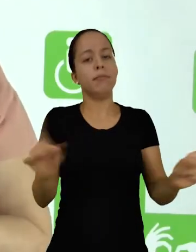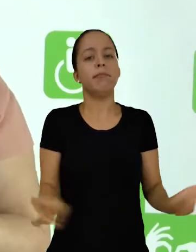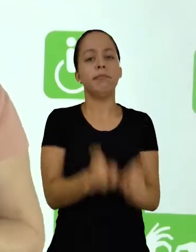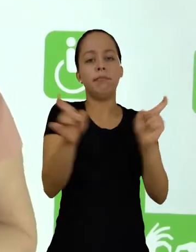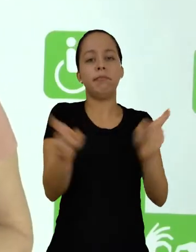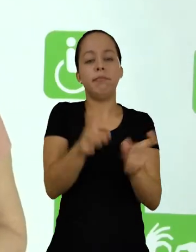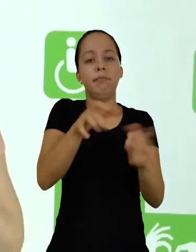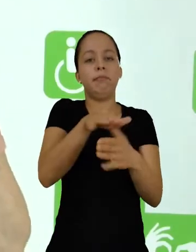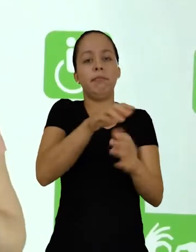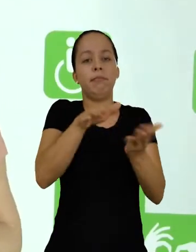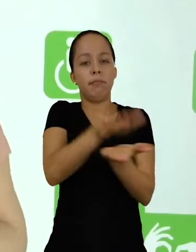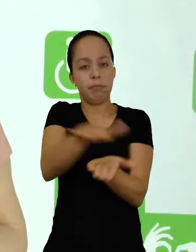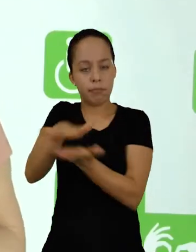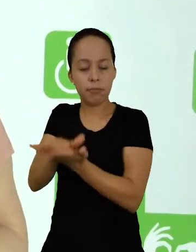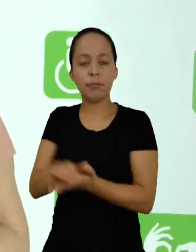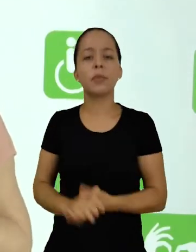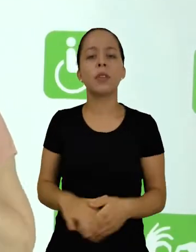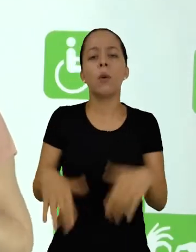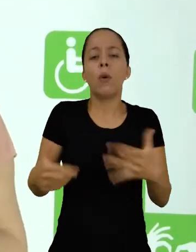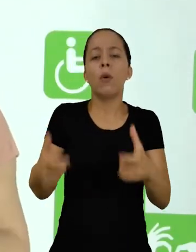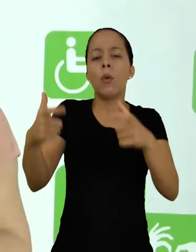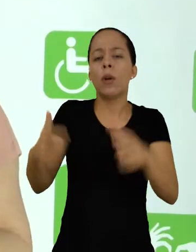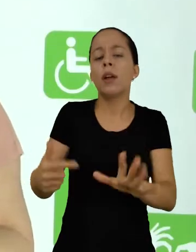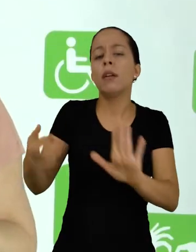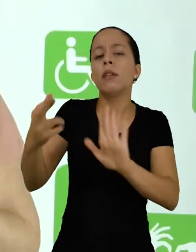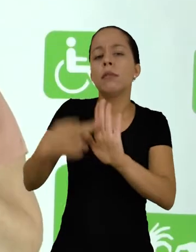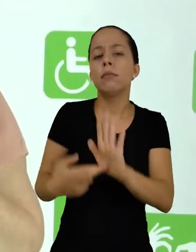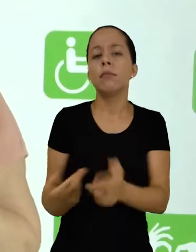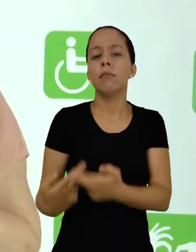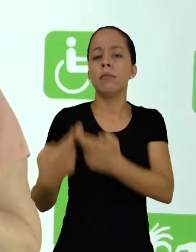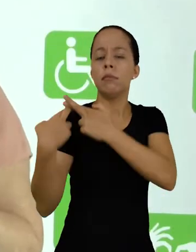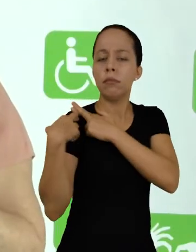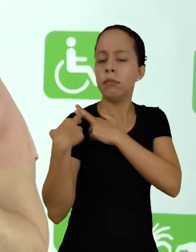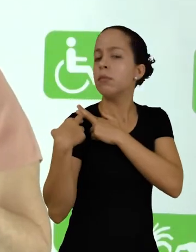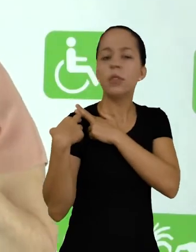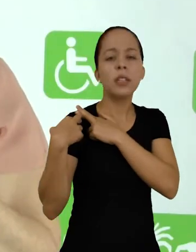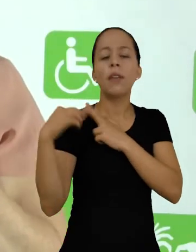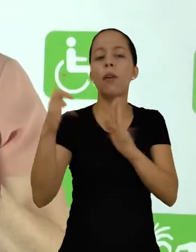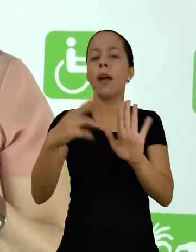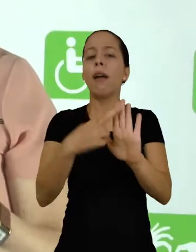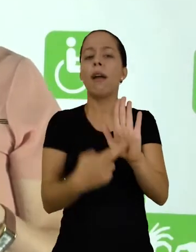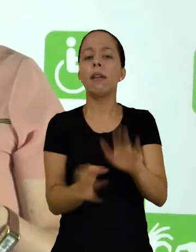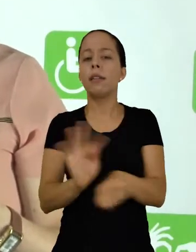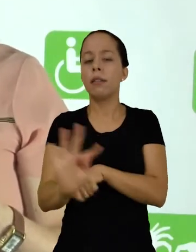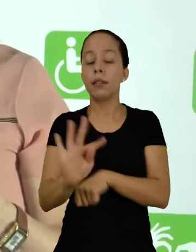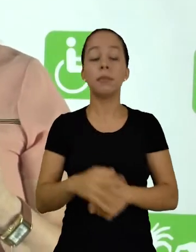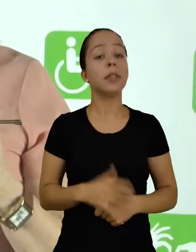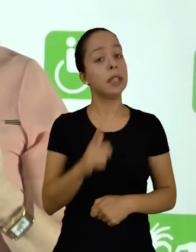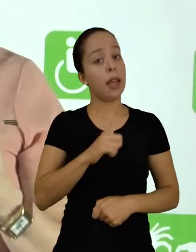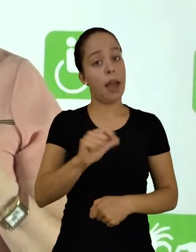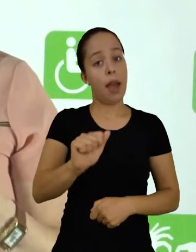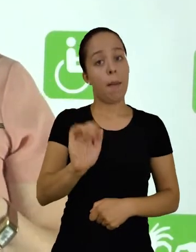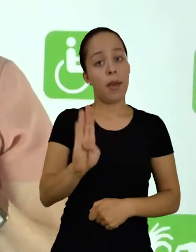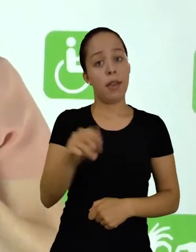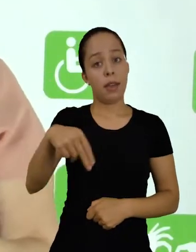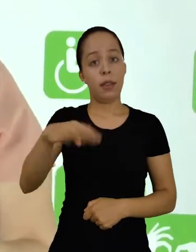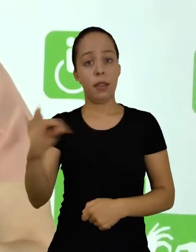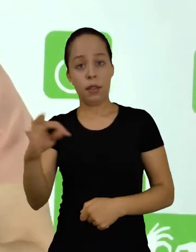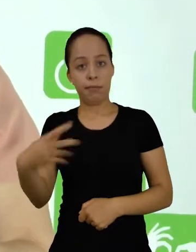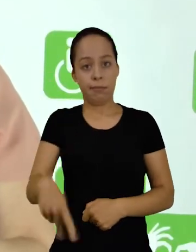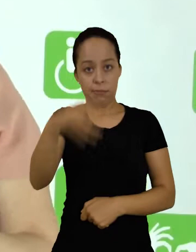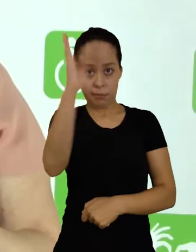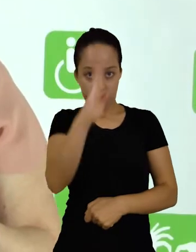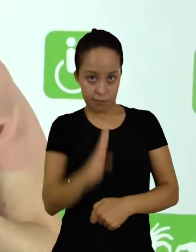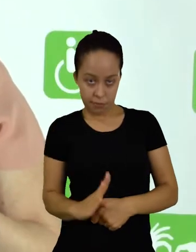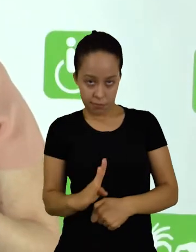E quais são esses órgãos responsáveis pelas normas técnicas? Nós temos a BNT, que é a Associação Brasileira de Normas